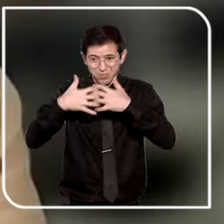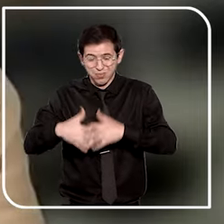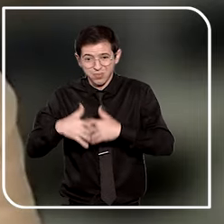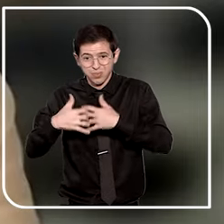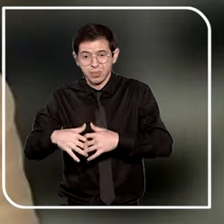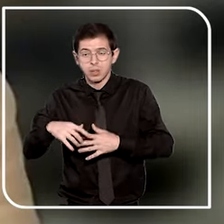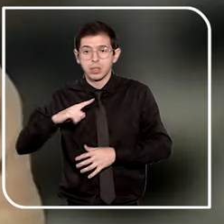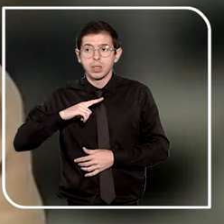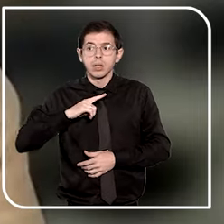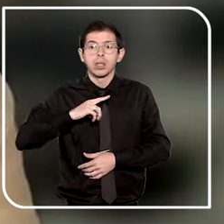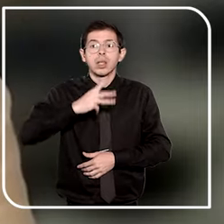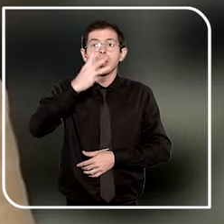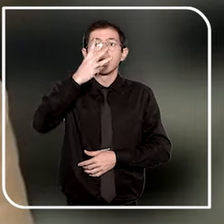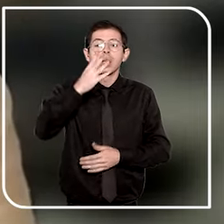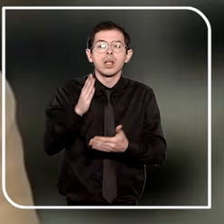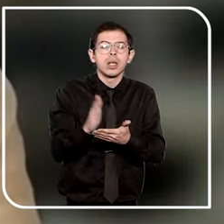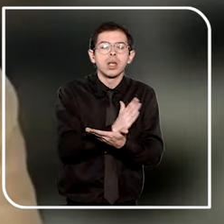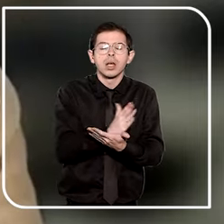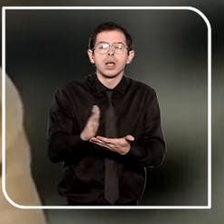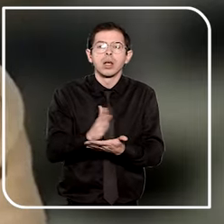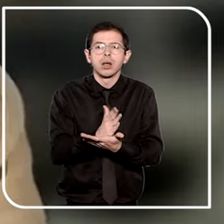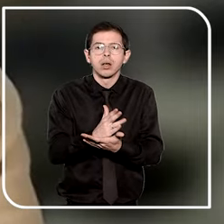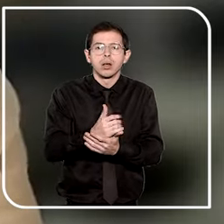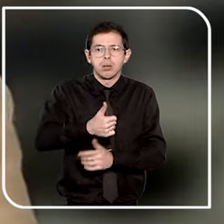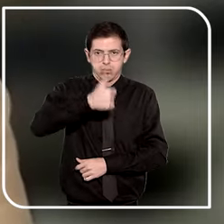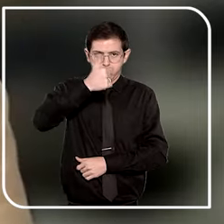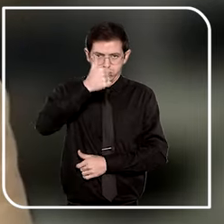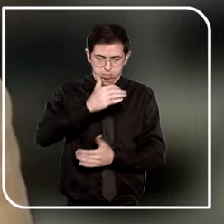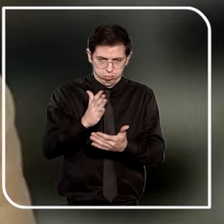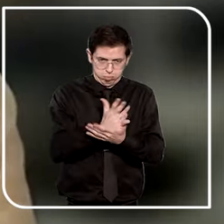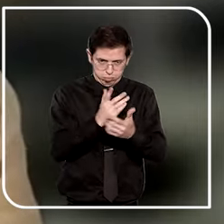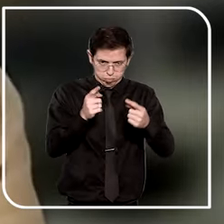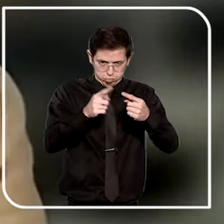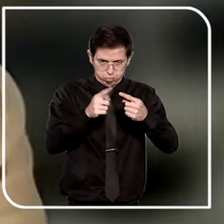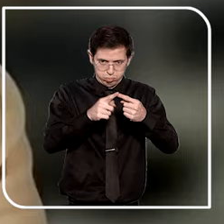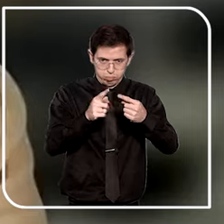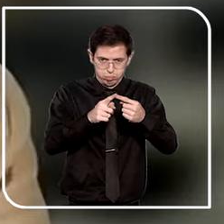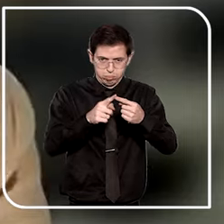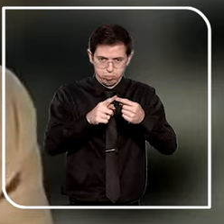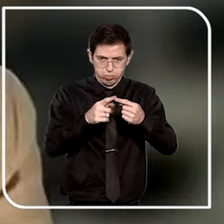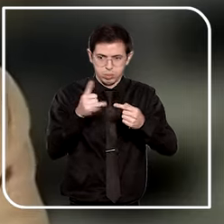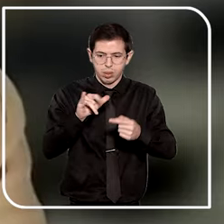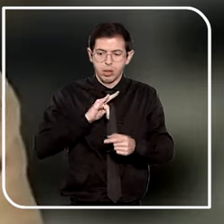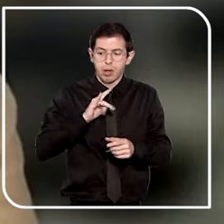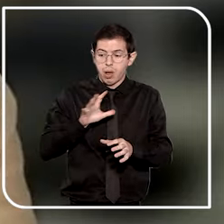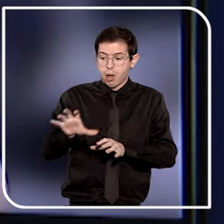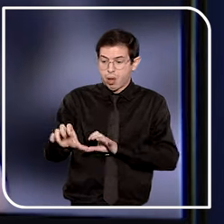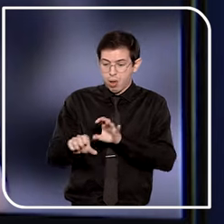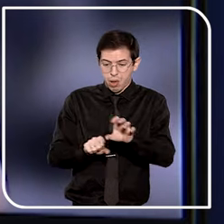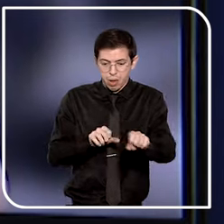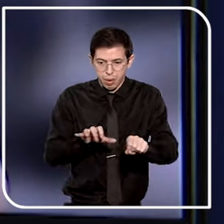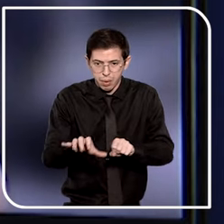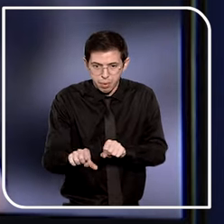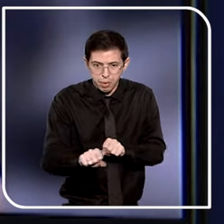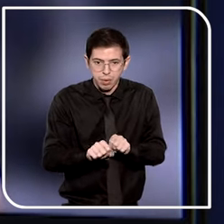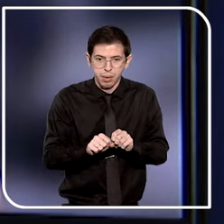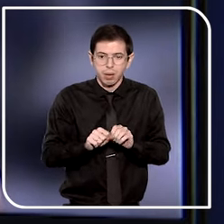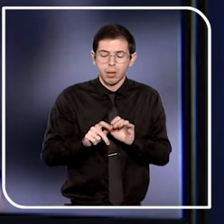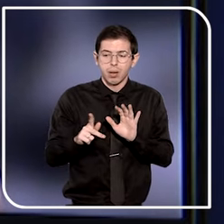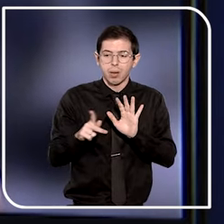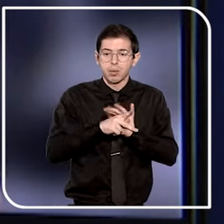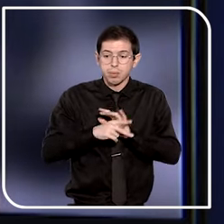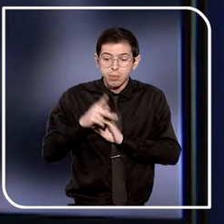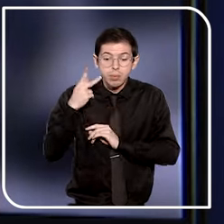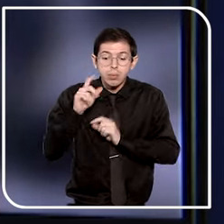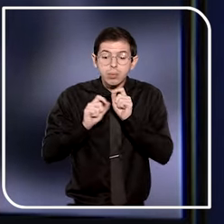três fases. A primeira fase é esse agenciamento, justamente com